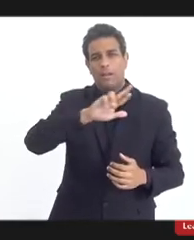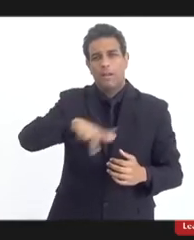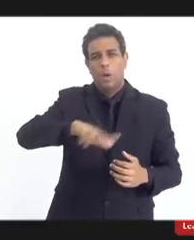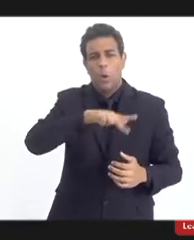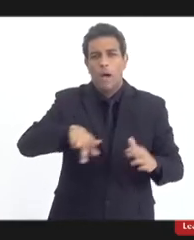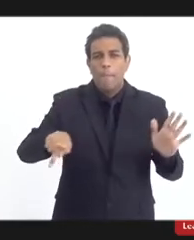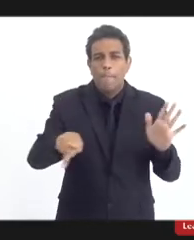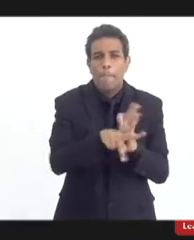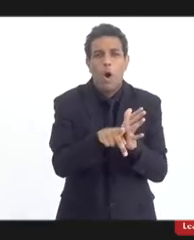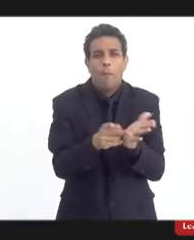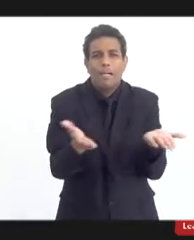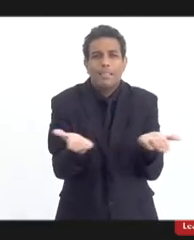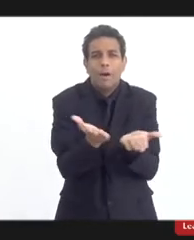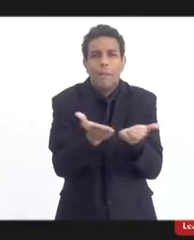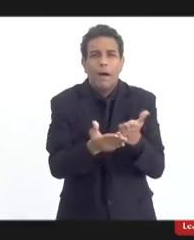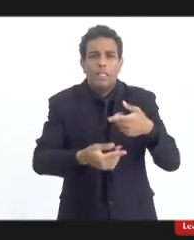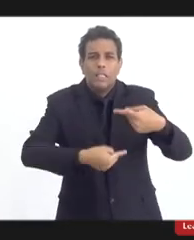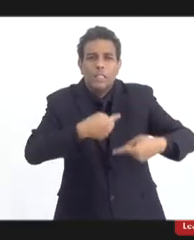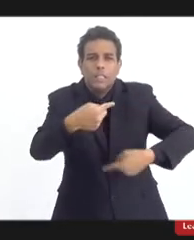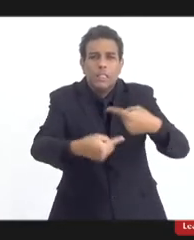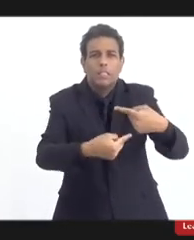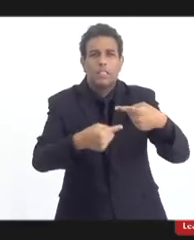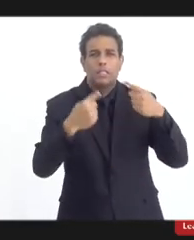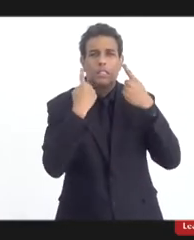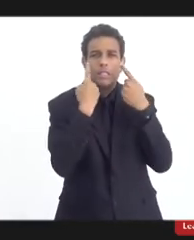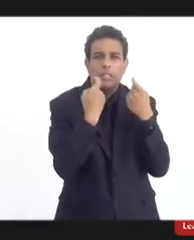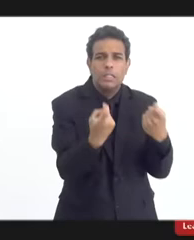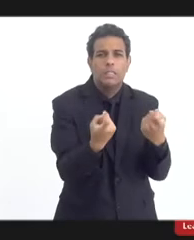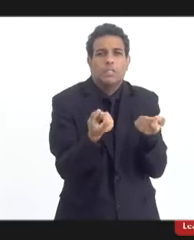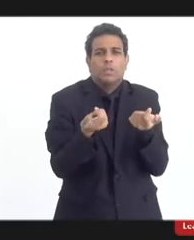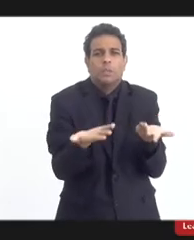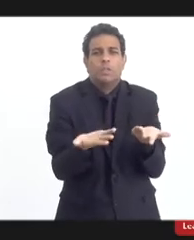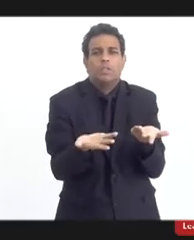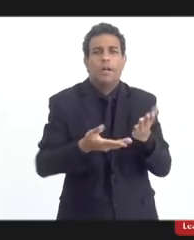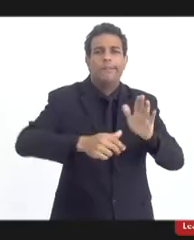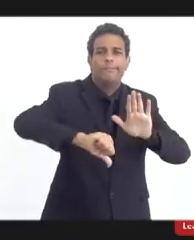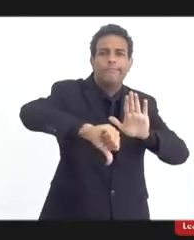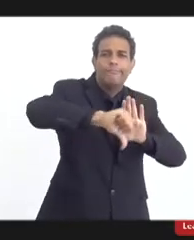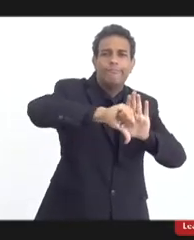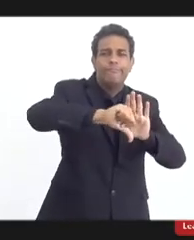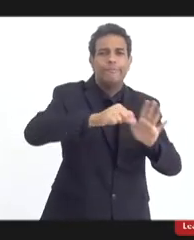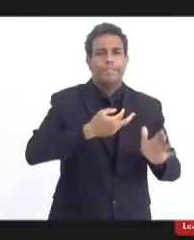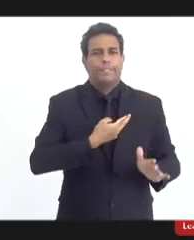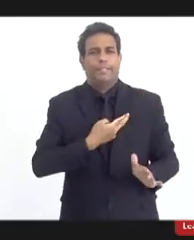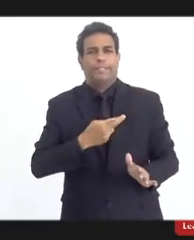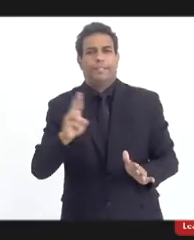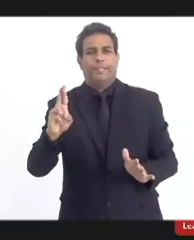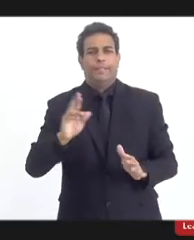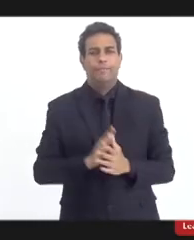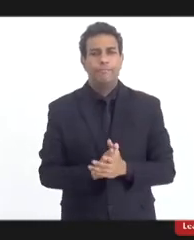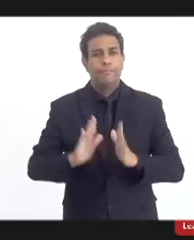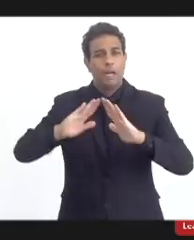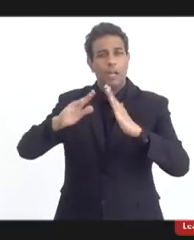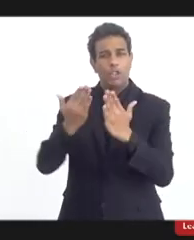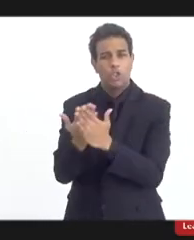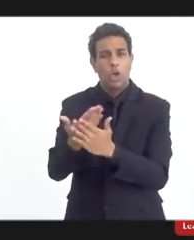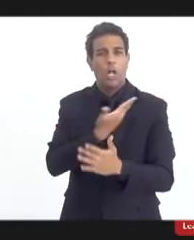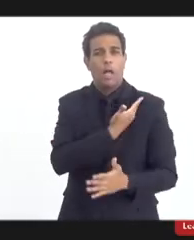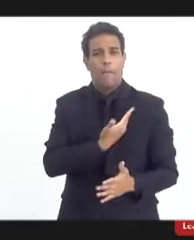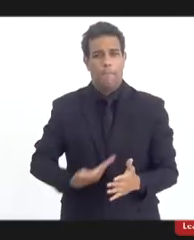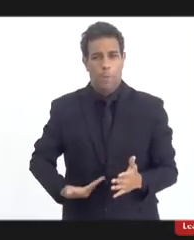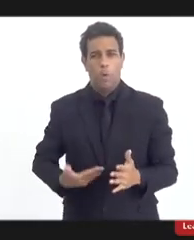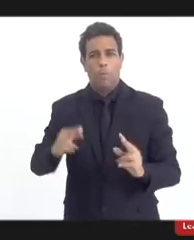da máquina pública, do interesse público por facções religiosas, as escolas públicas